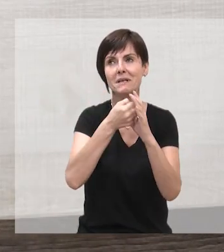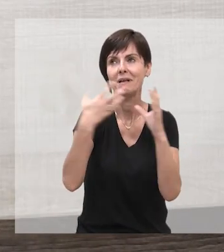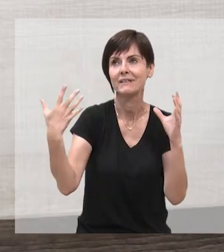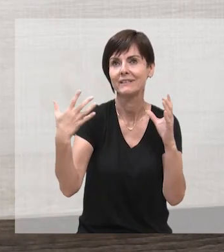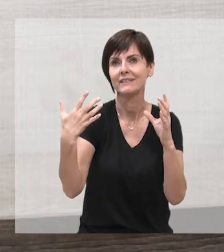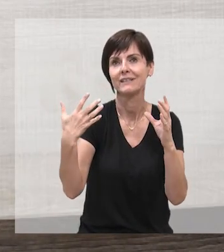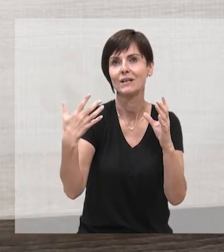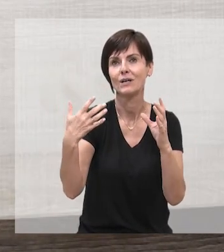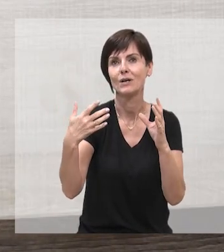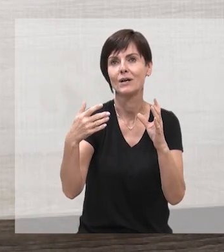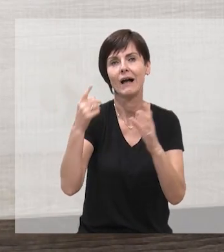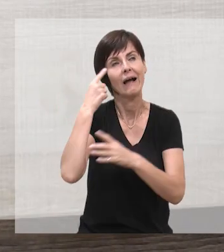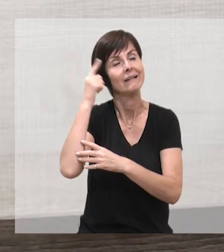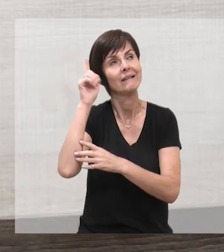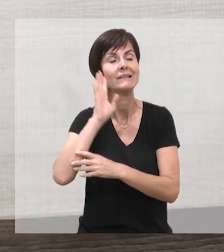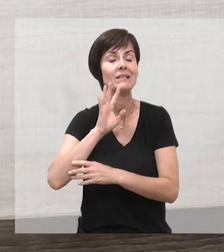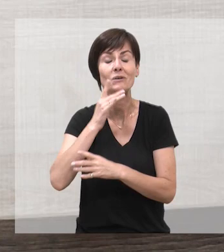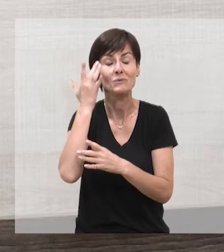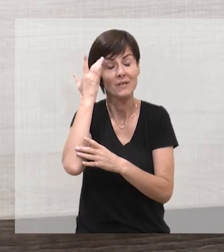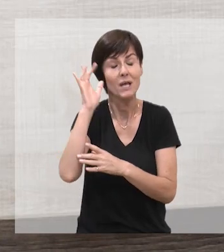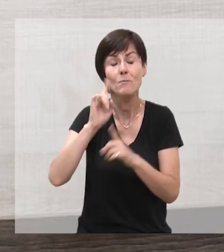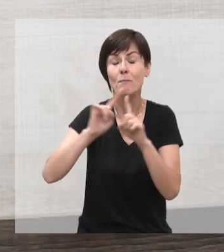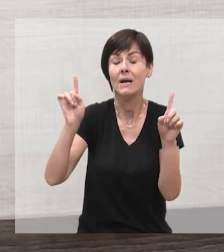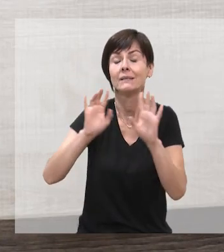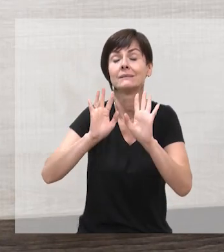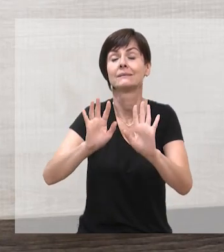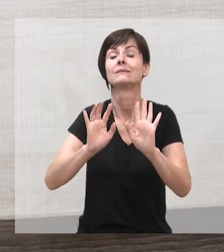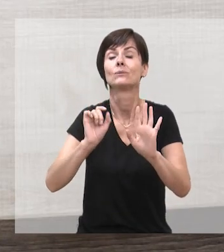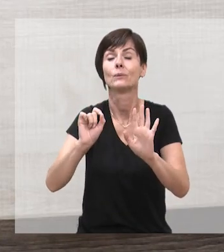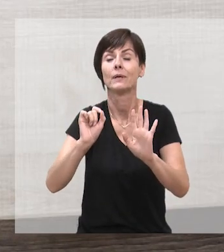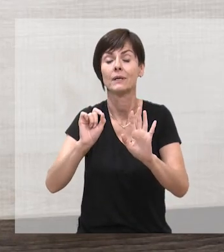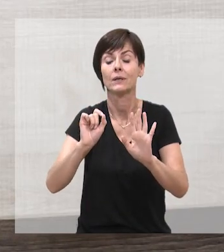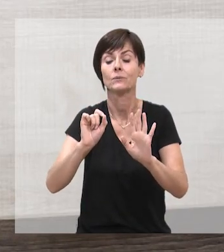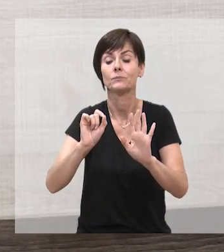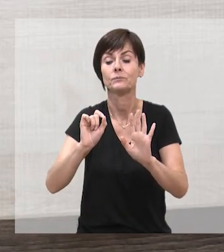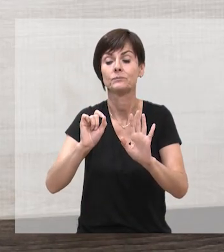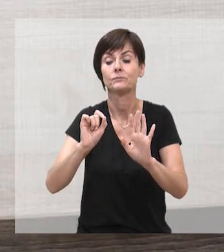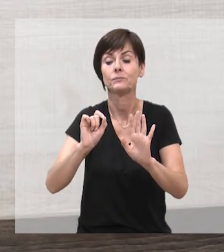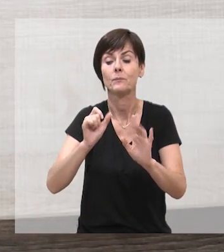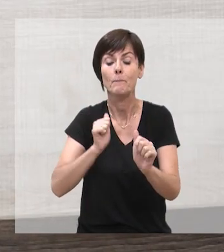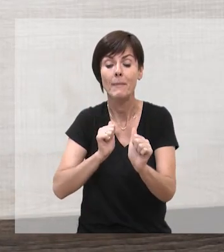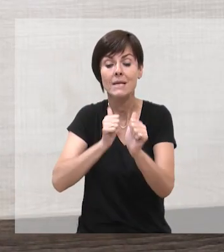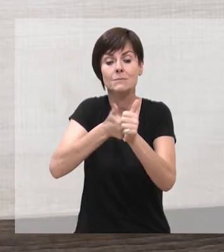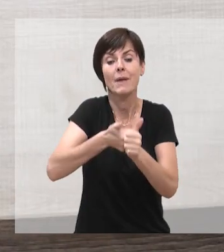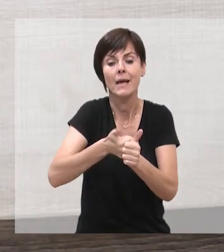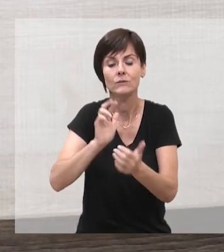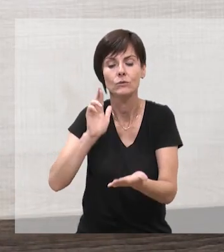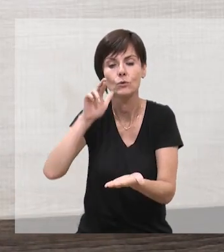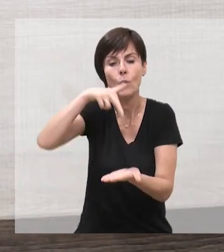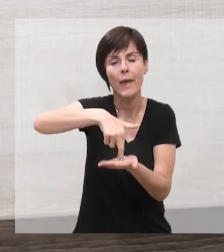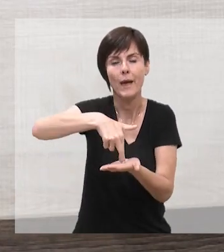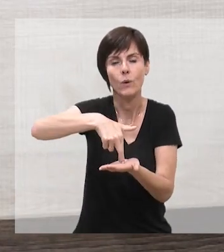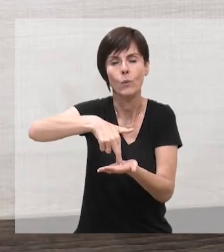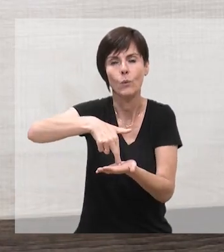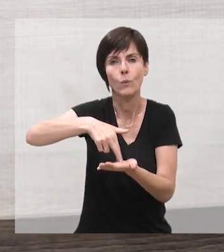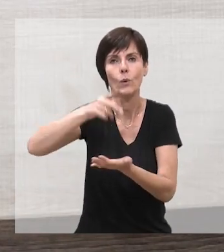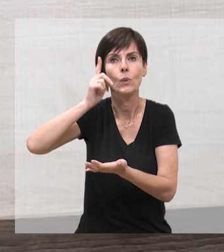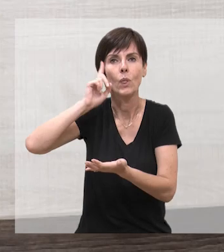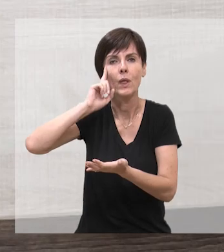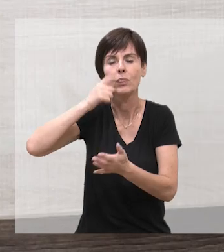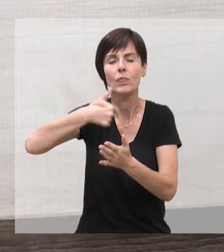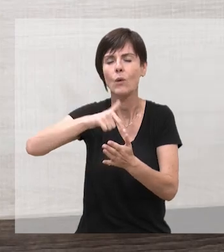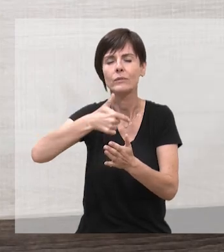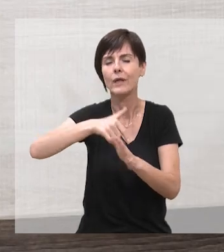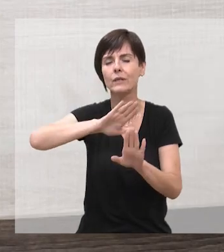se eu caracterizaria legal a ideia, mas, enfim, ele nos traz mais próximo da realidade, não tem